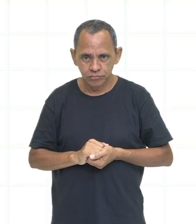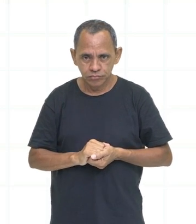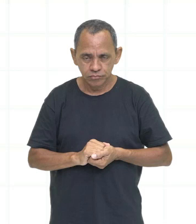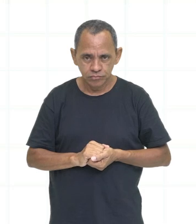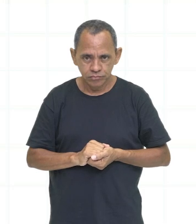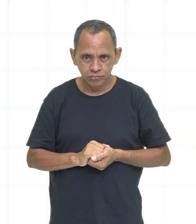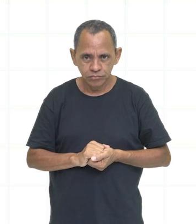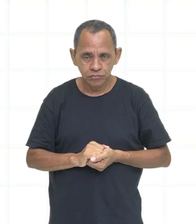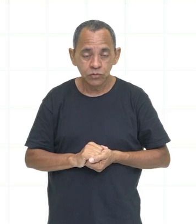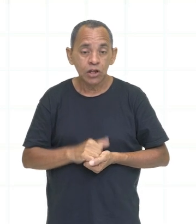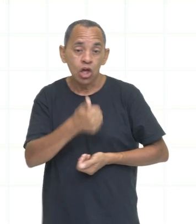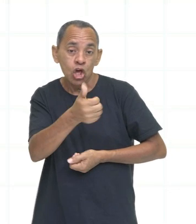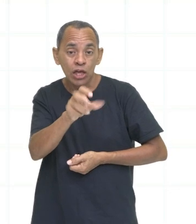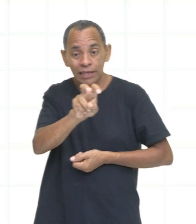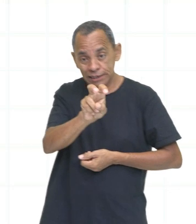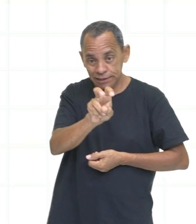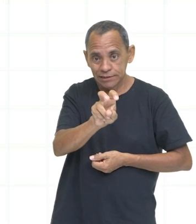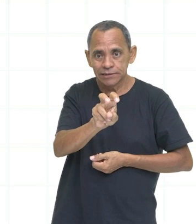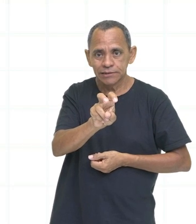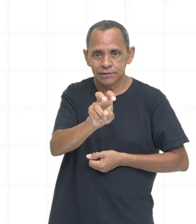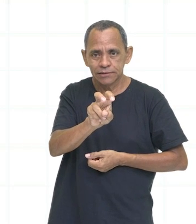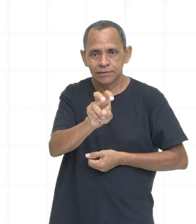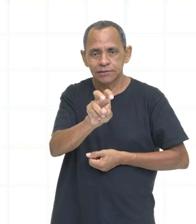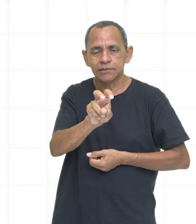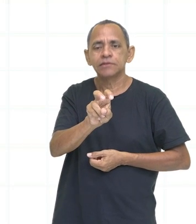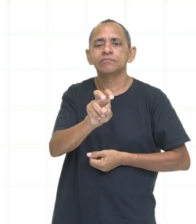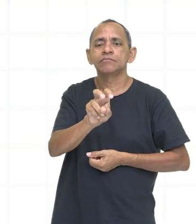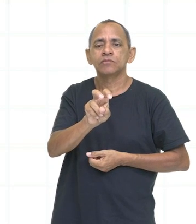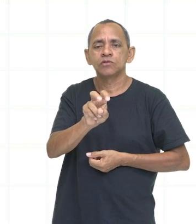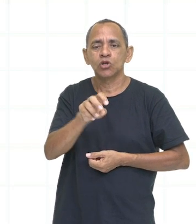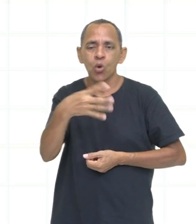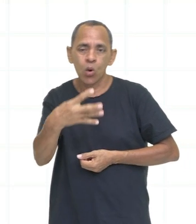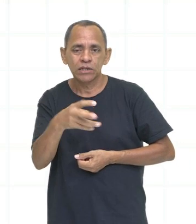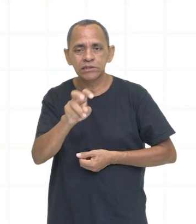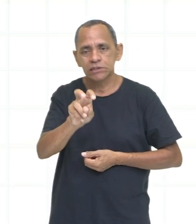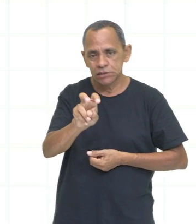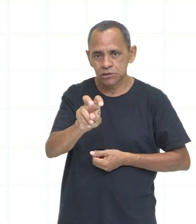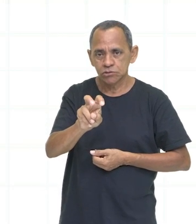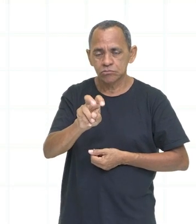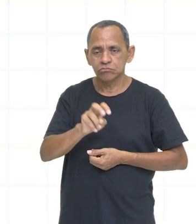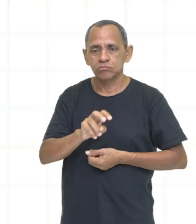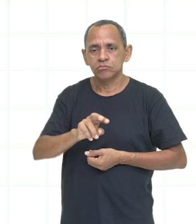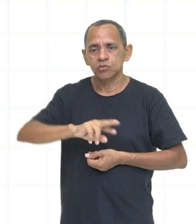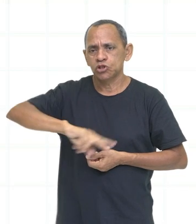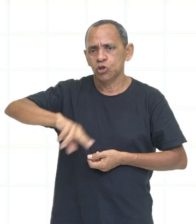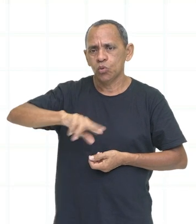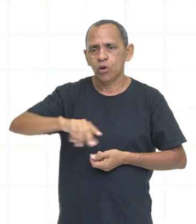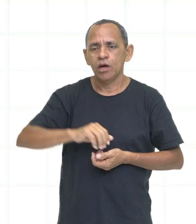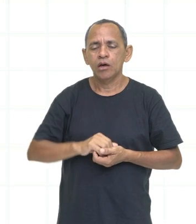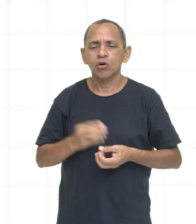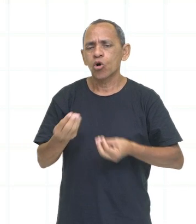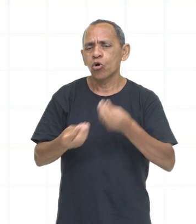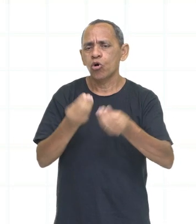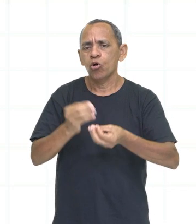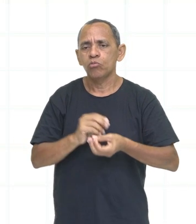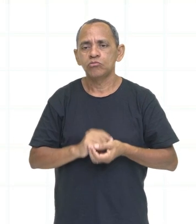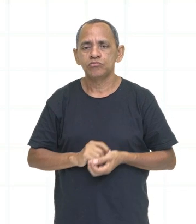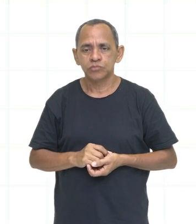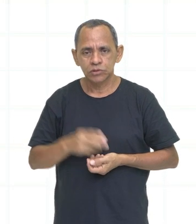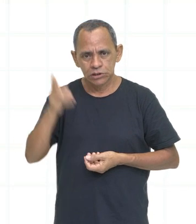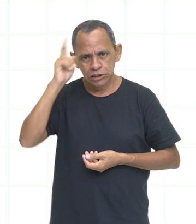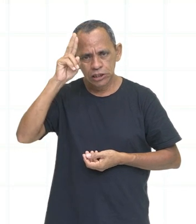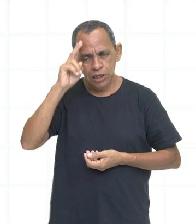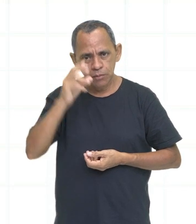six. Olha só, agora não são 15 minutos. Um quarto passado das cinco. E sim,